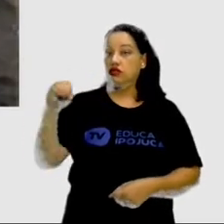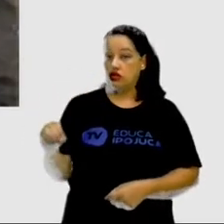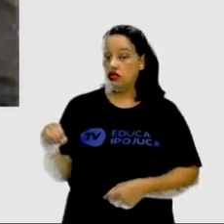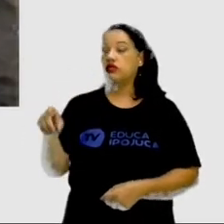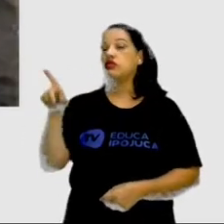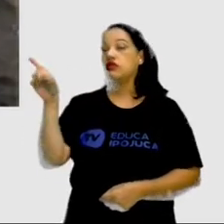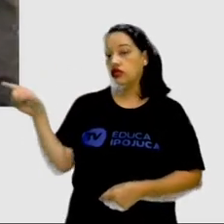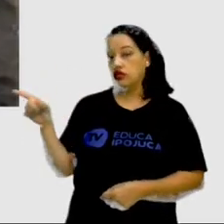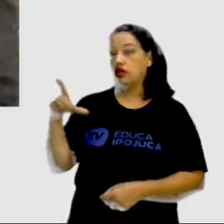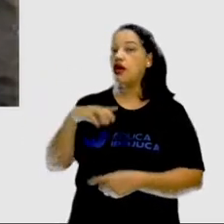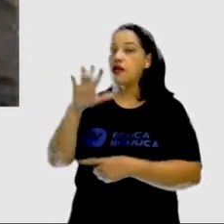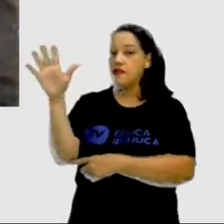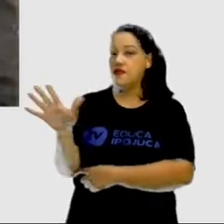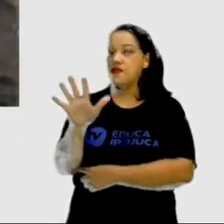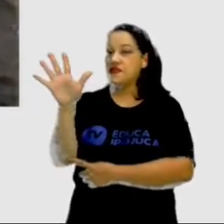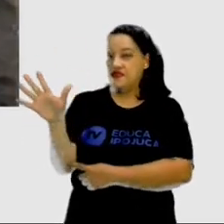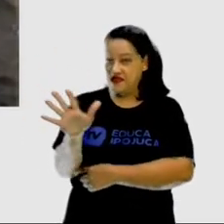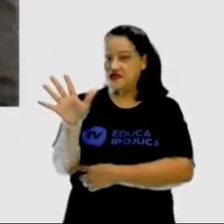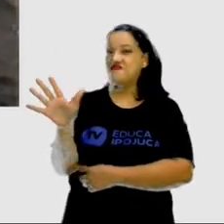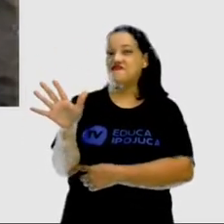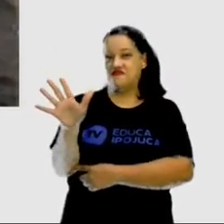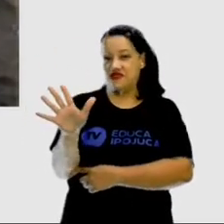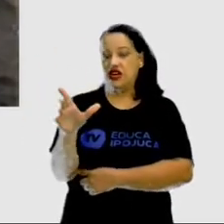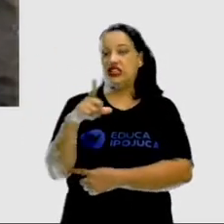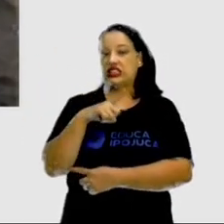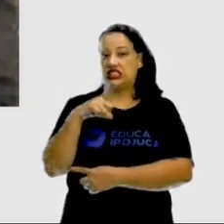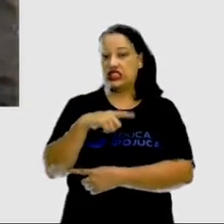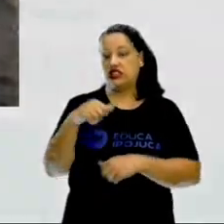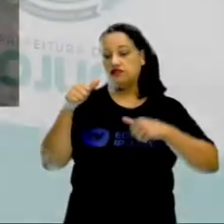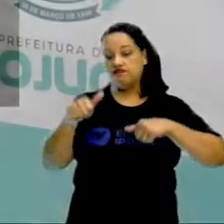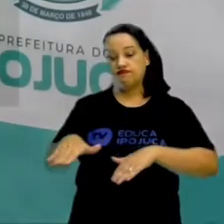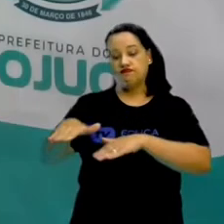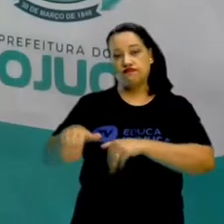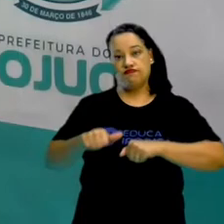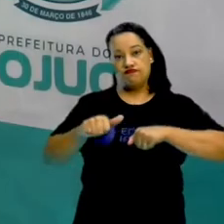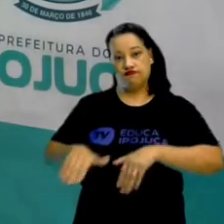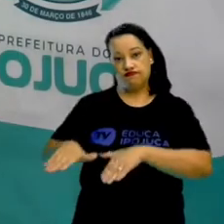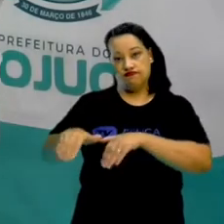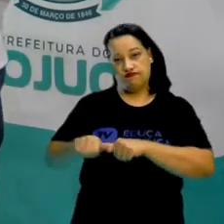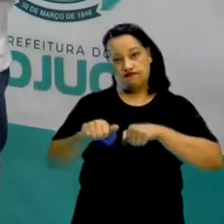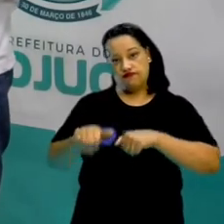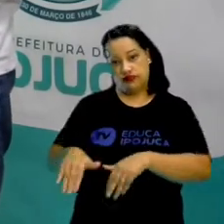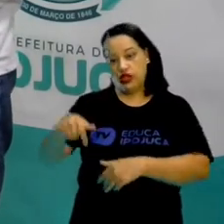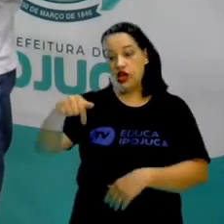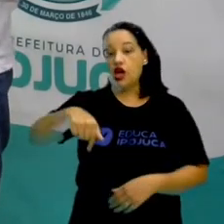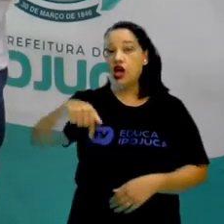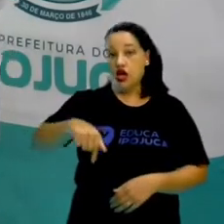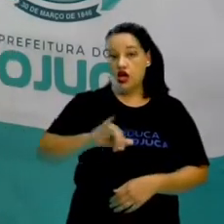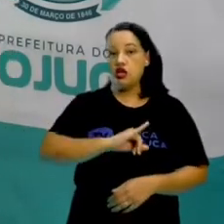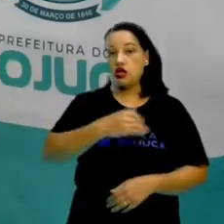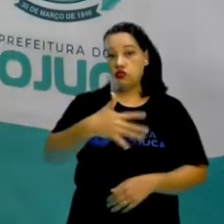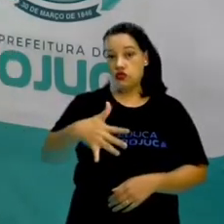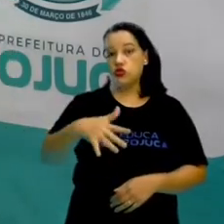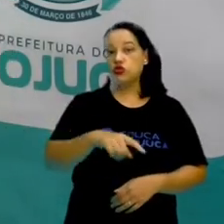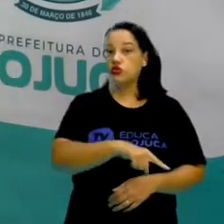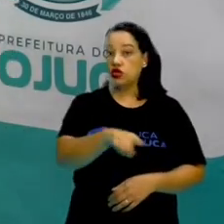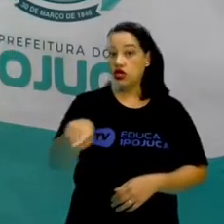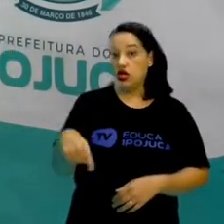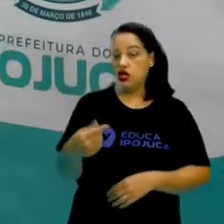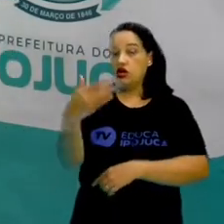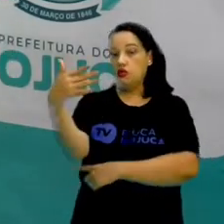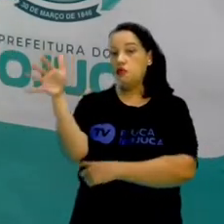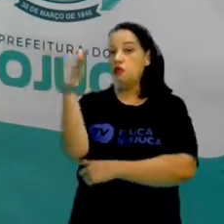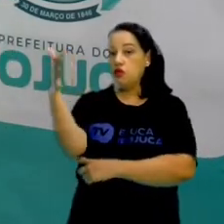nós temos essa imagem registrando aí um desfile cívico, né? Aqui em Ipojuca e a bandeira sendo